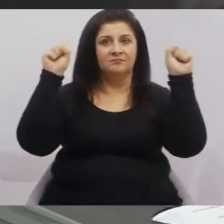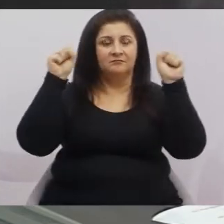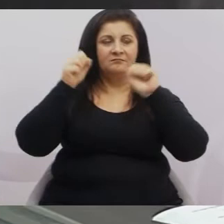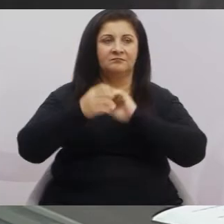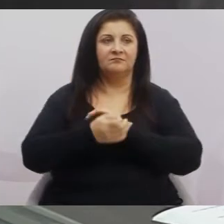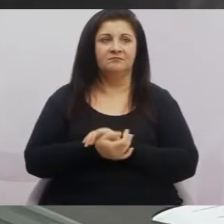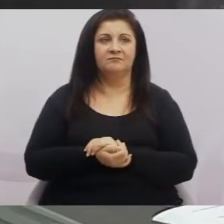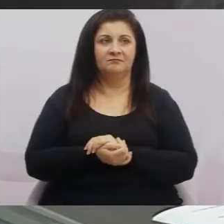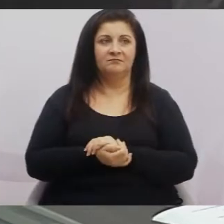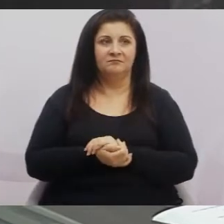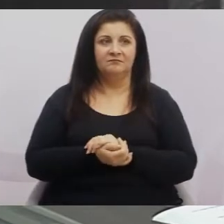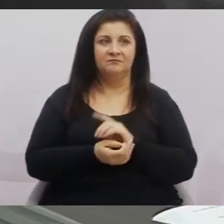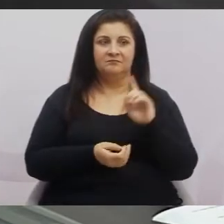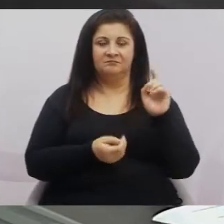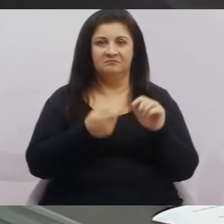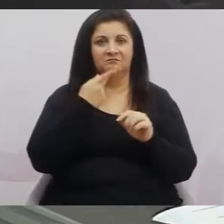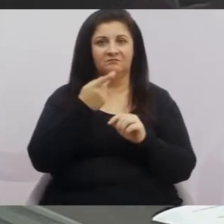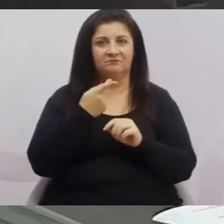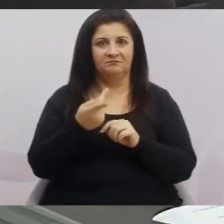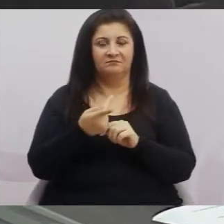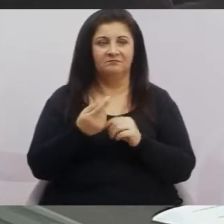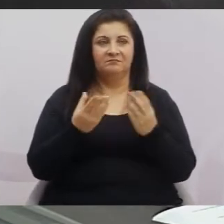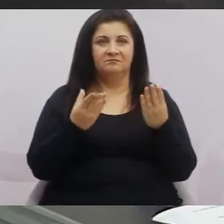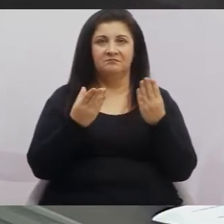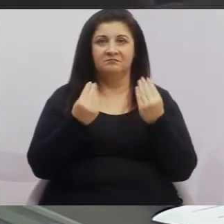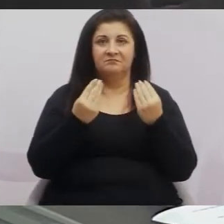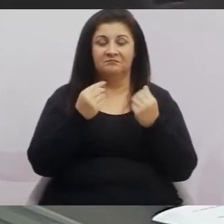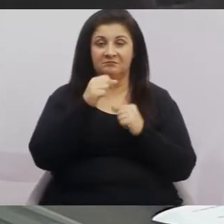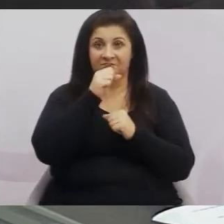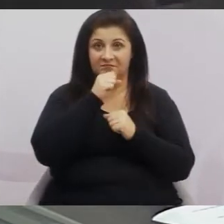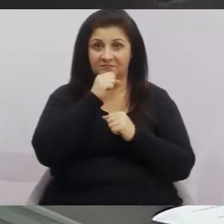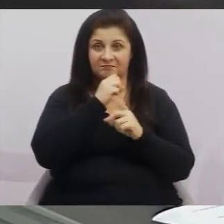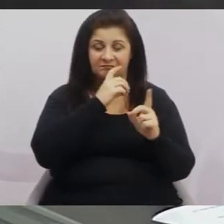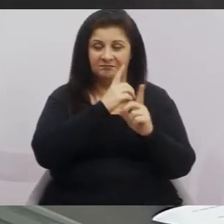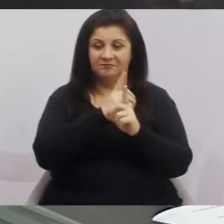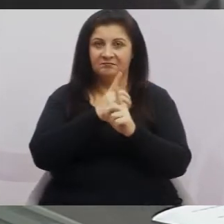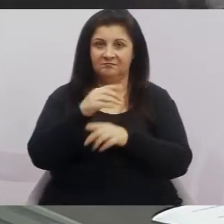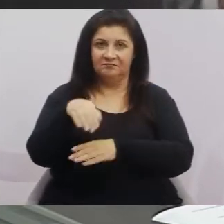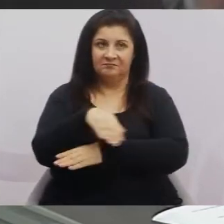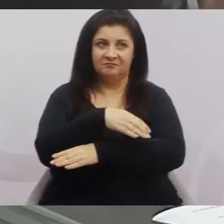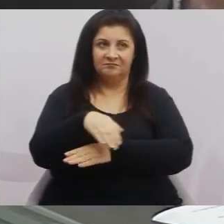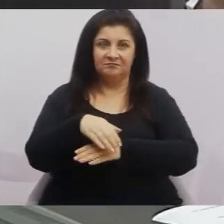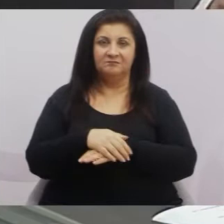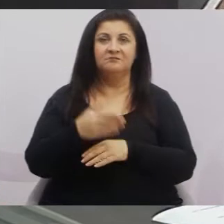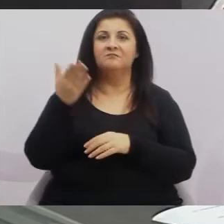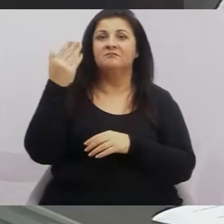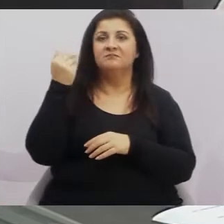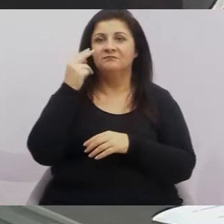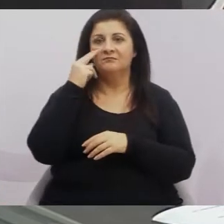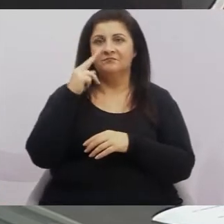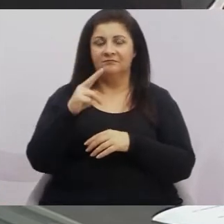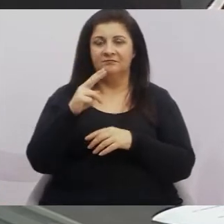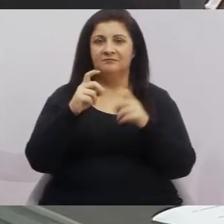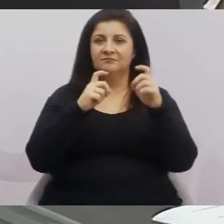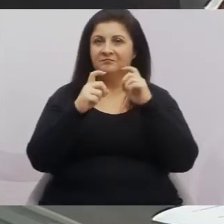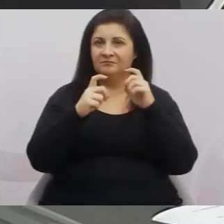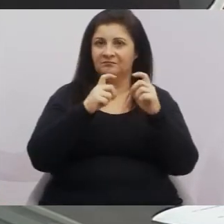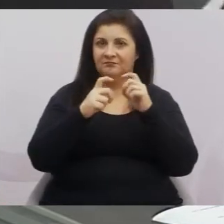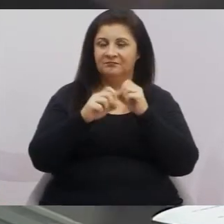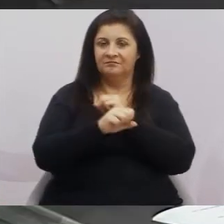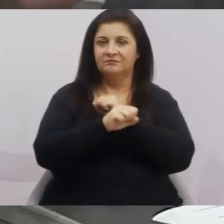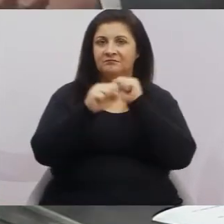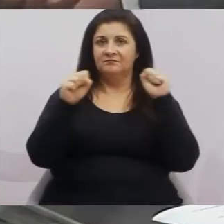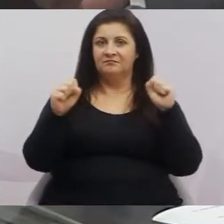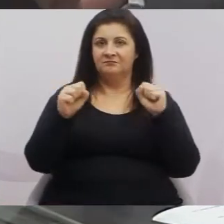Eu vou falar para você, Edu, muitos idosos que a gente encontra na rua, que antes acompanhavam a nossa sessão de câmera na parte da